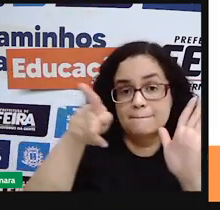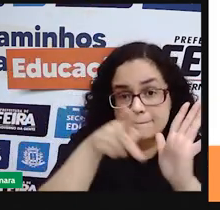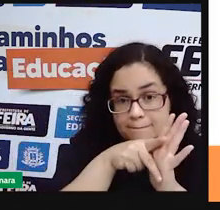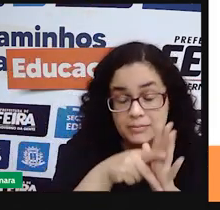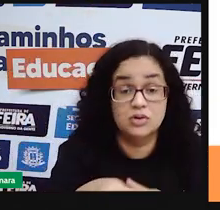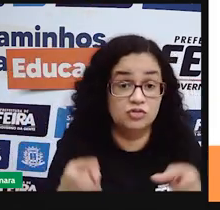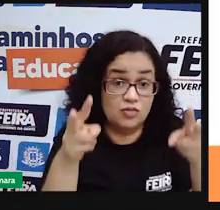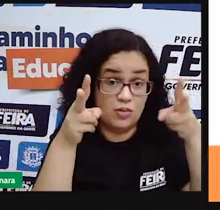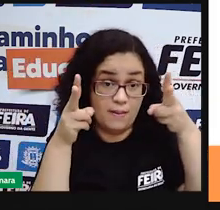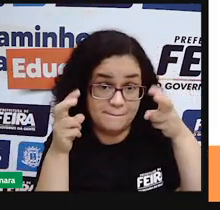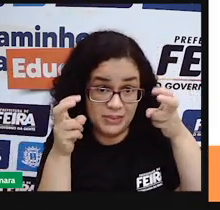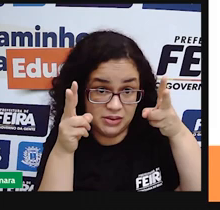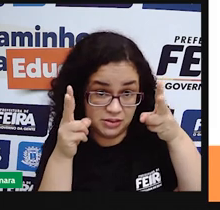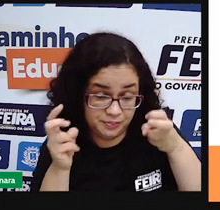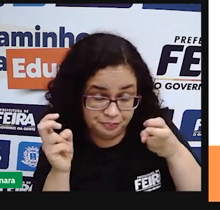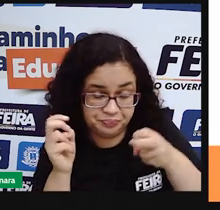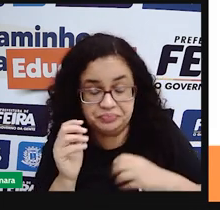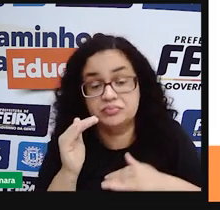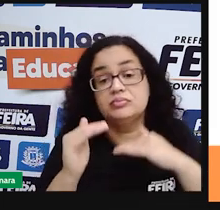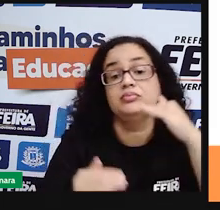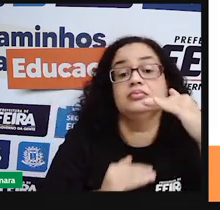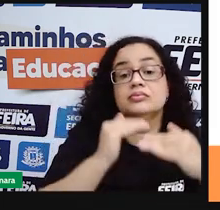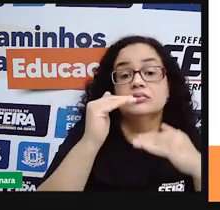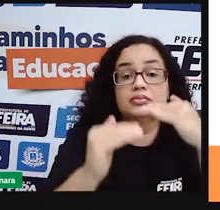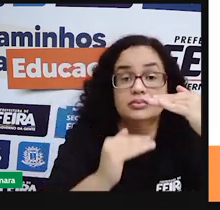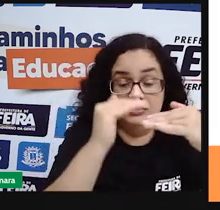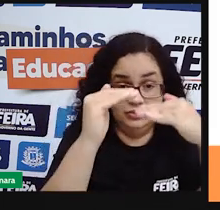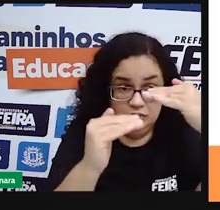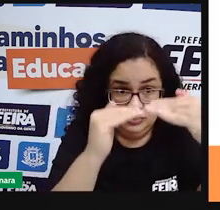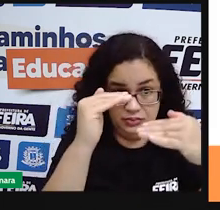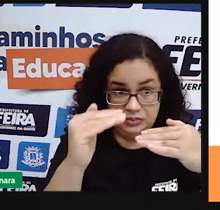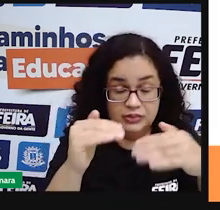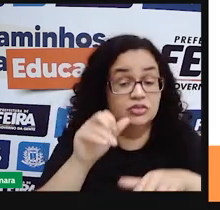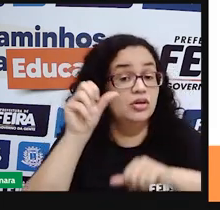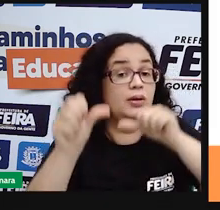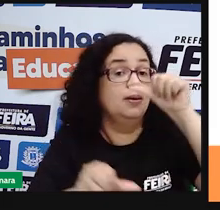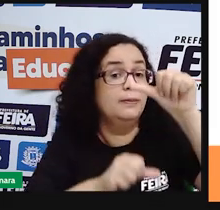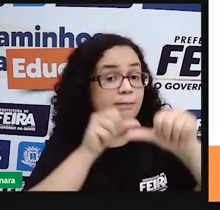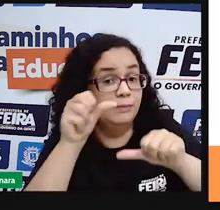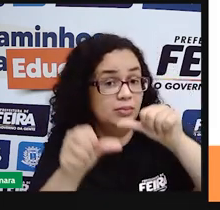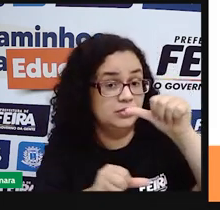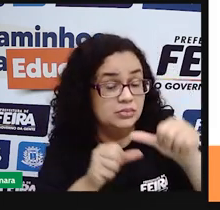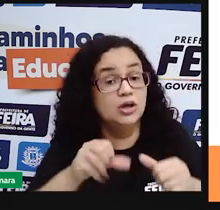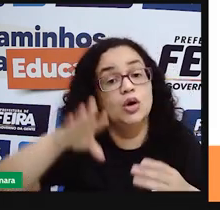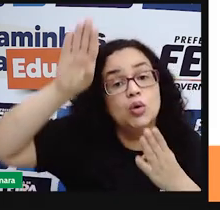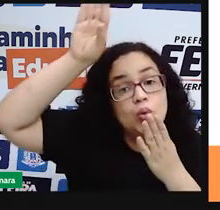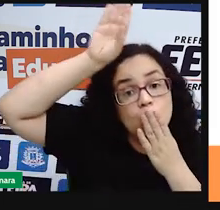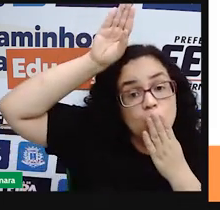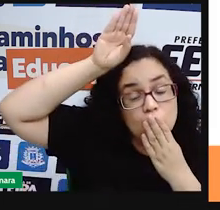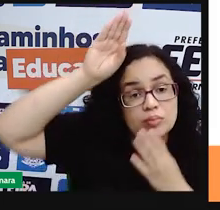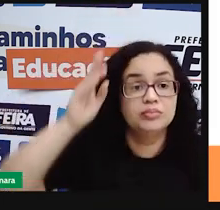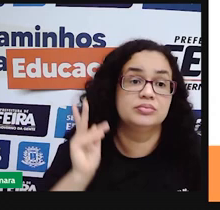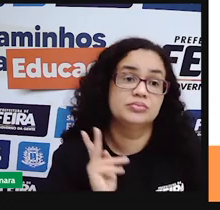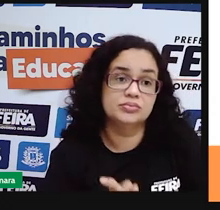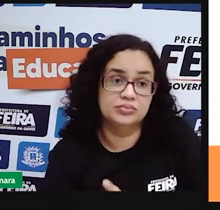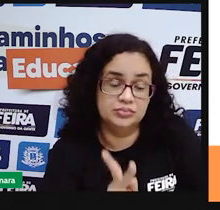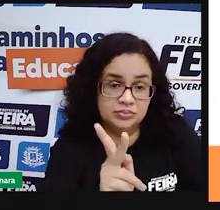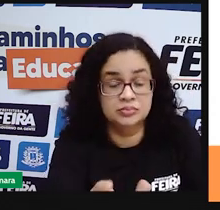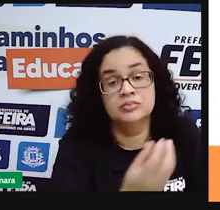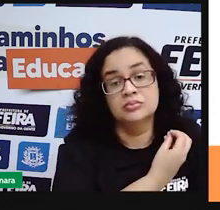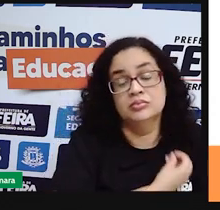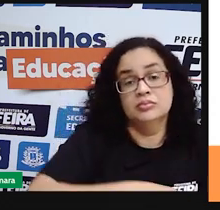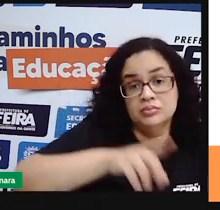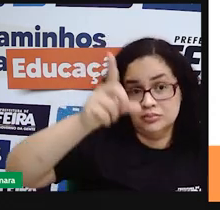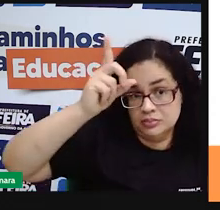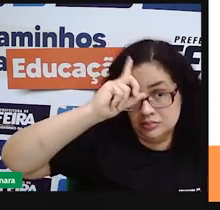observa as suas influências e as suas riquezas culturais em atividades que a gente faz cotidianamente que a gente faz no nosso dia a dia